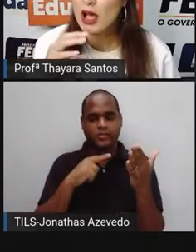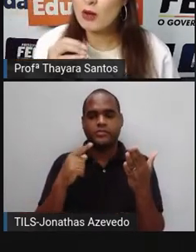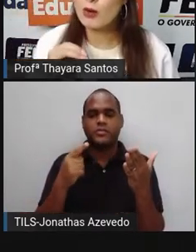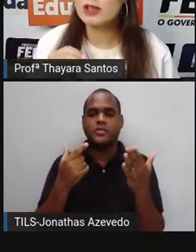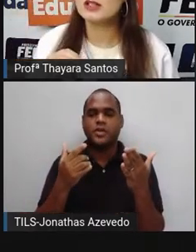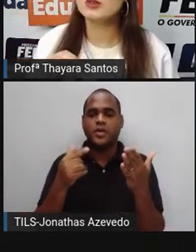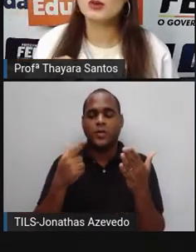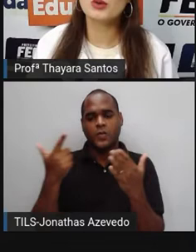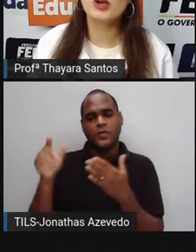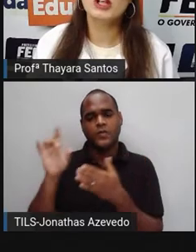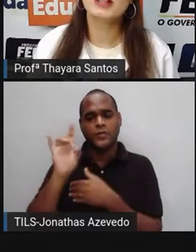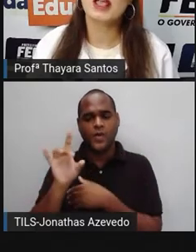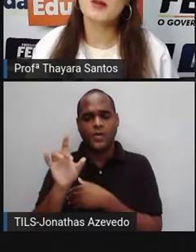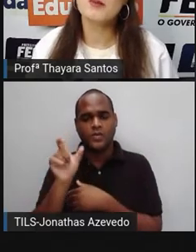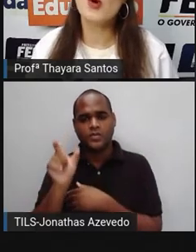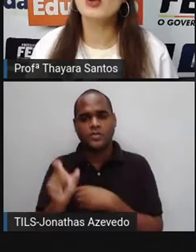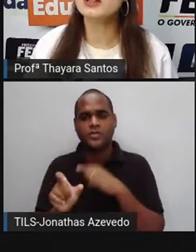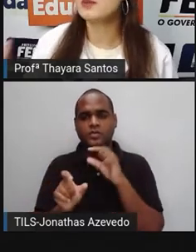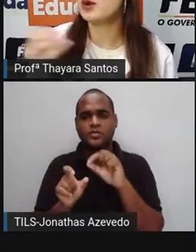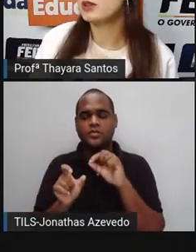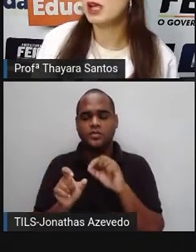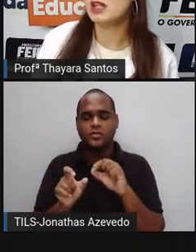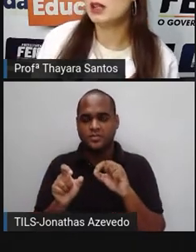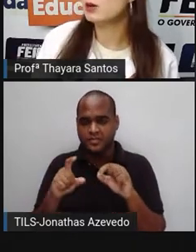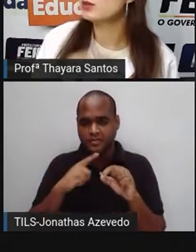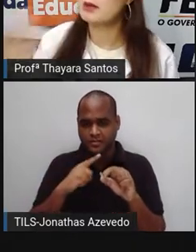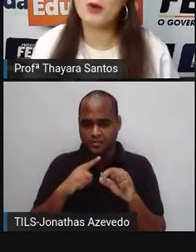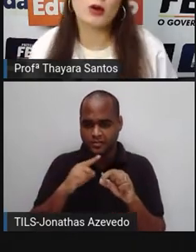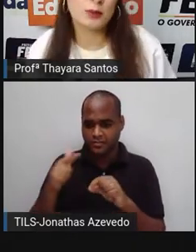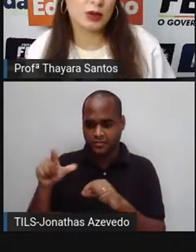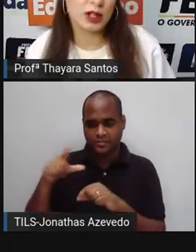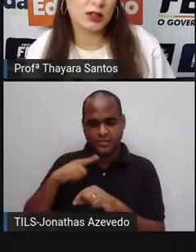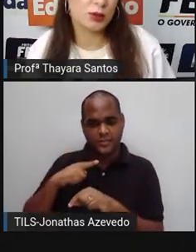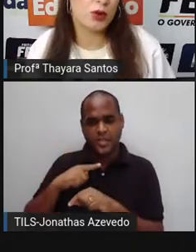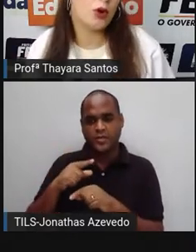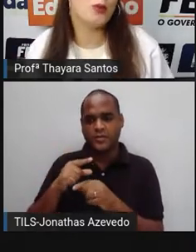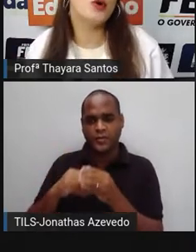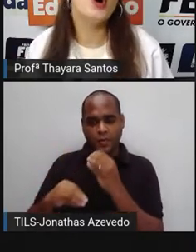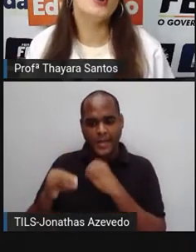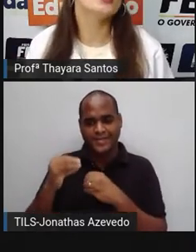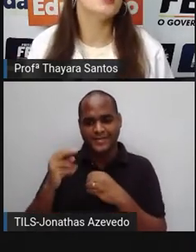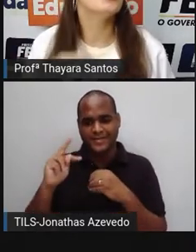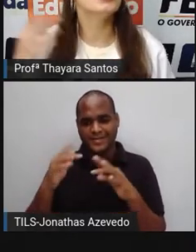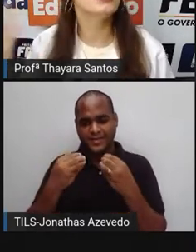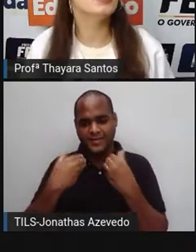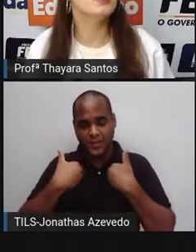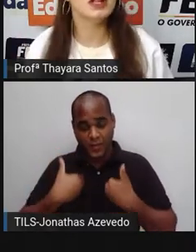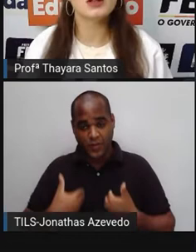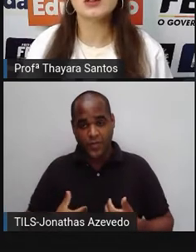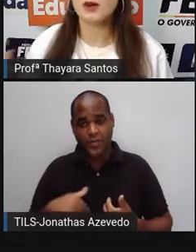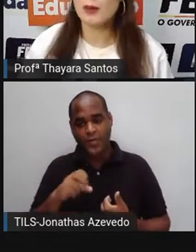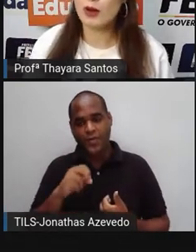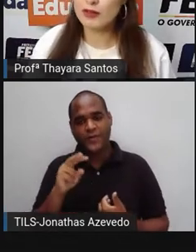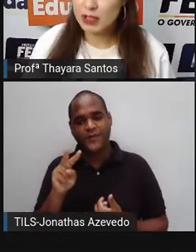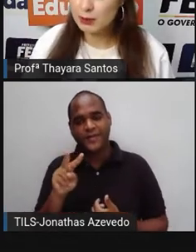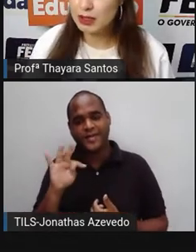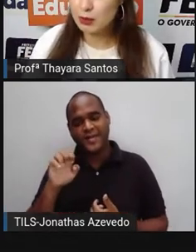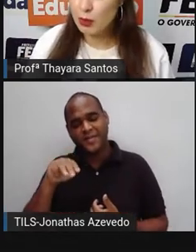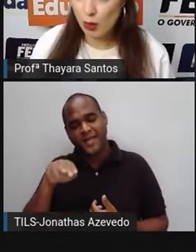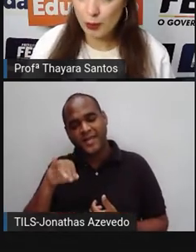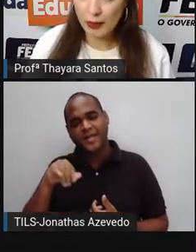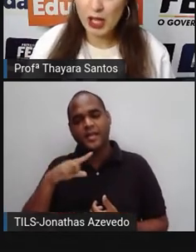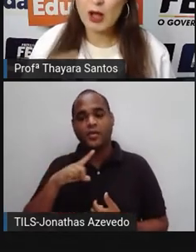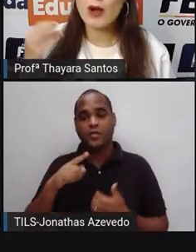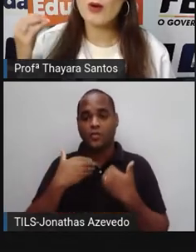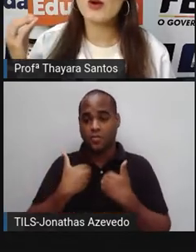só a coisa do ter muita proteína ou ter pouca proteína no corpo, ou ter muita vitamina ou ter pouca vitamina